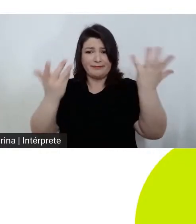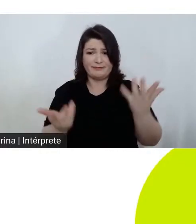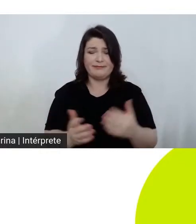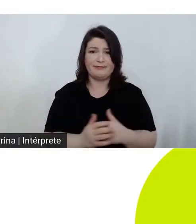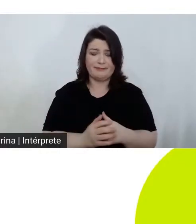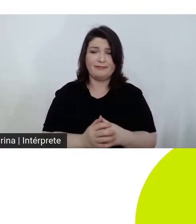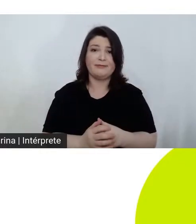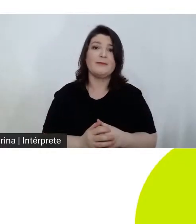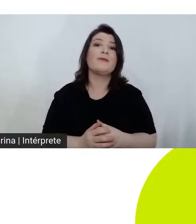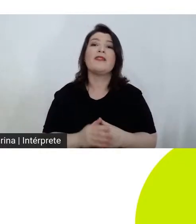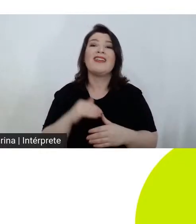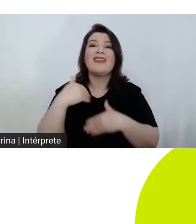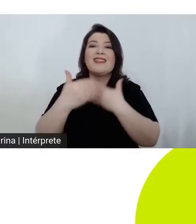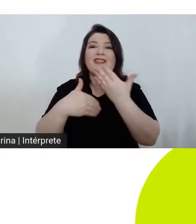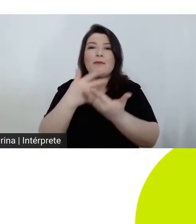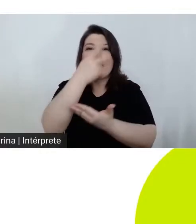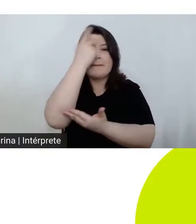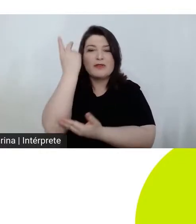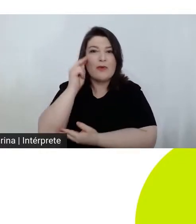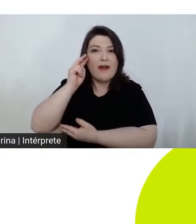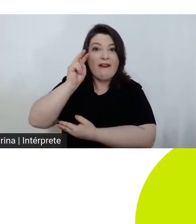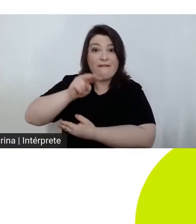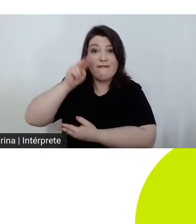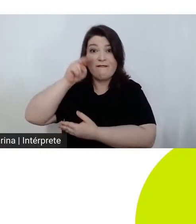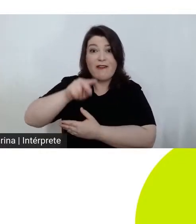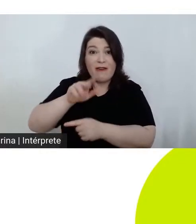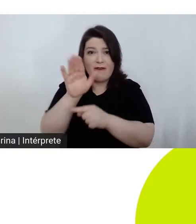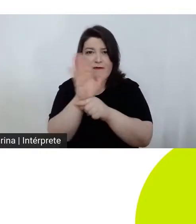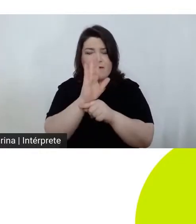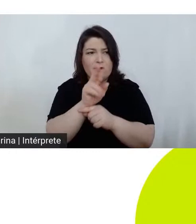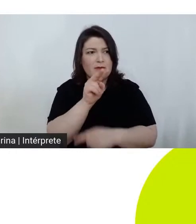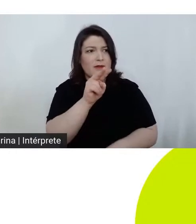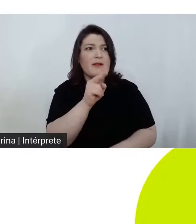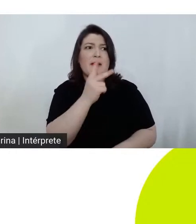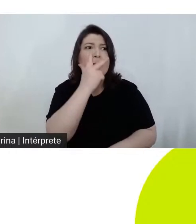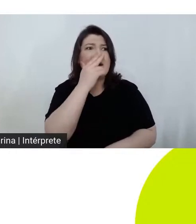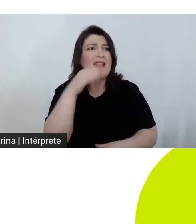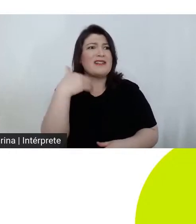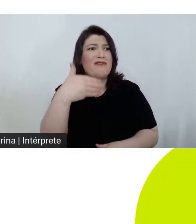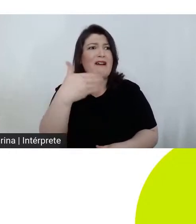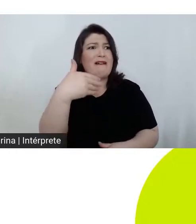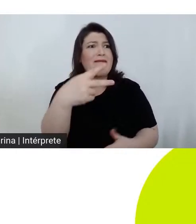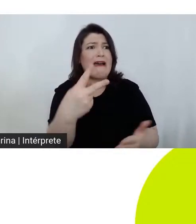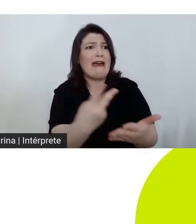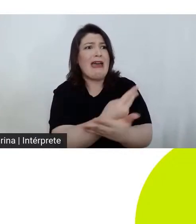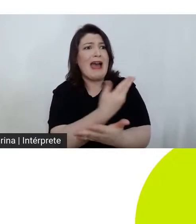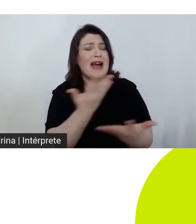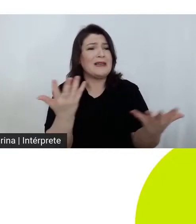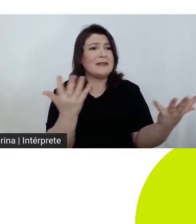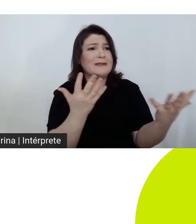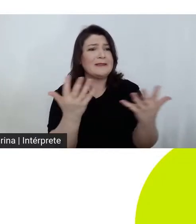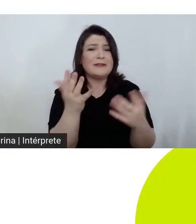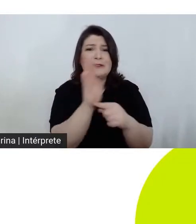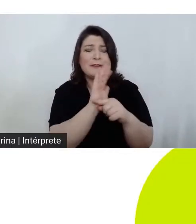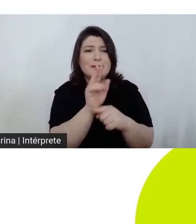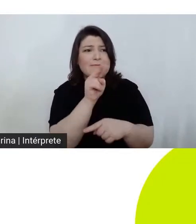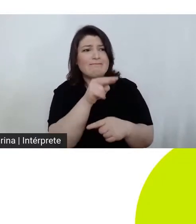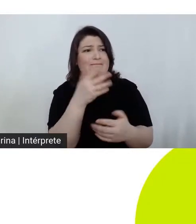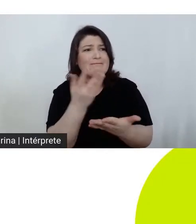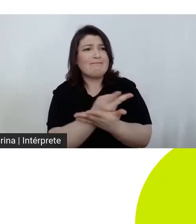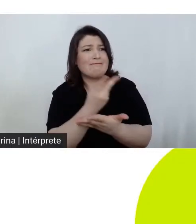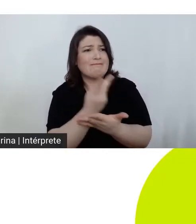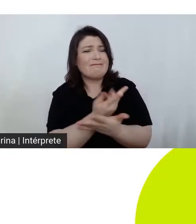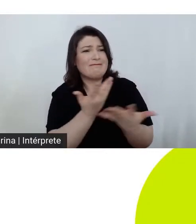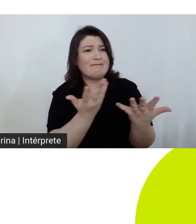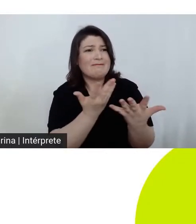Progressivamente, o espectador é dominado pela sensação de que tudo vai dar errado, que a movimentação intensa de Rettner